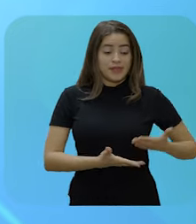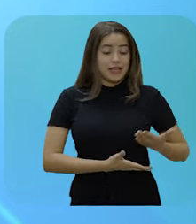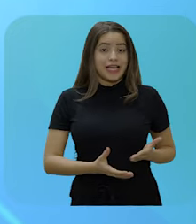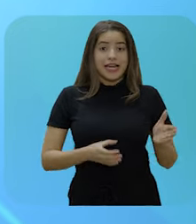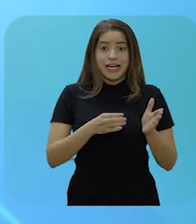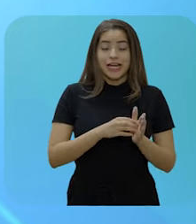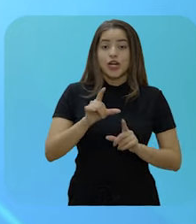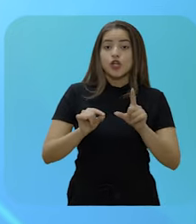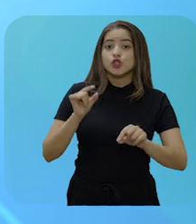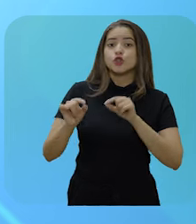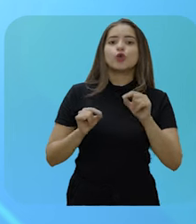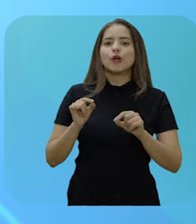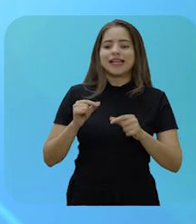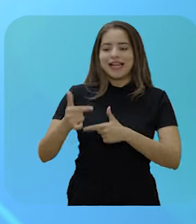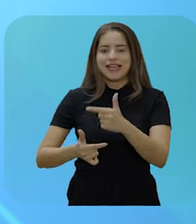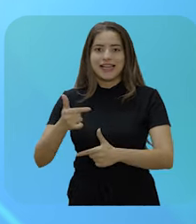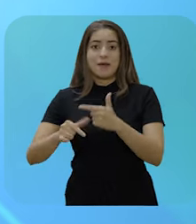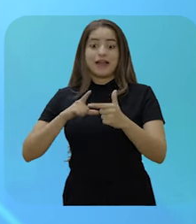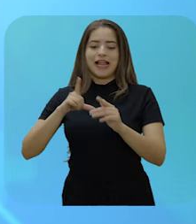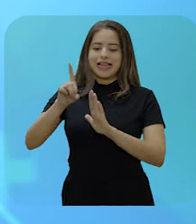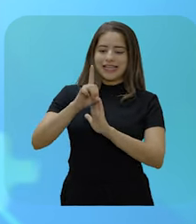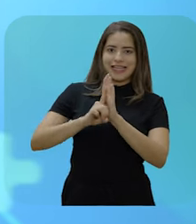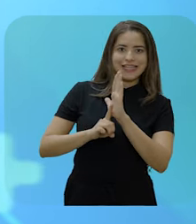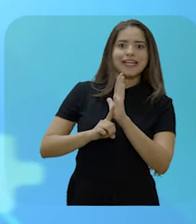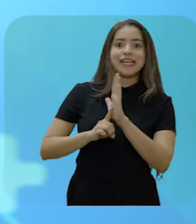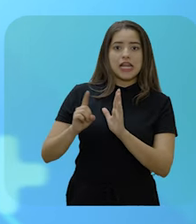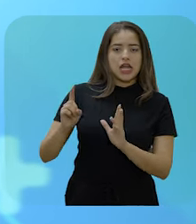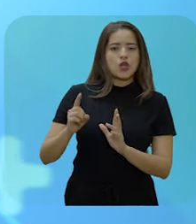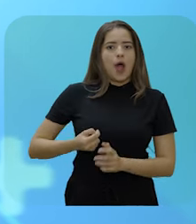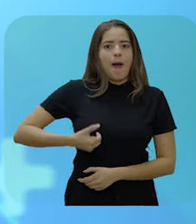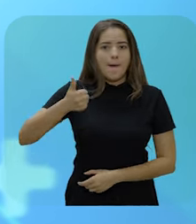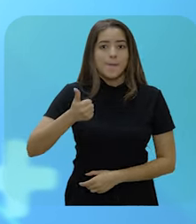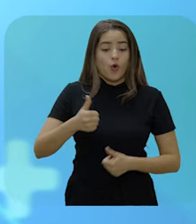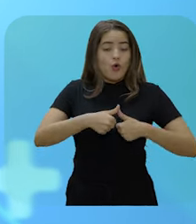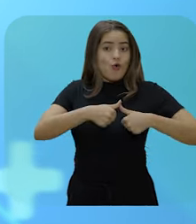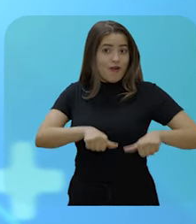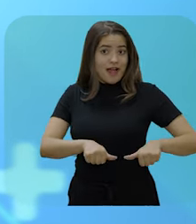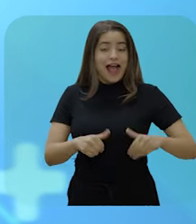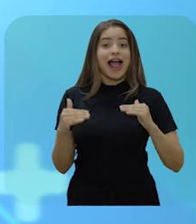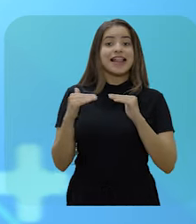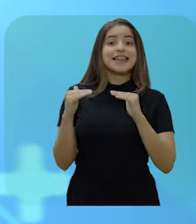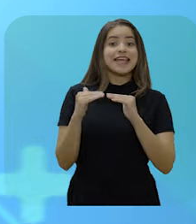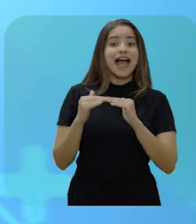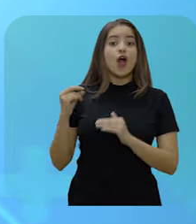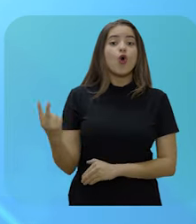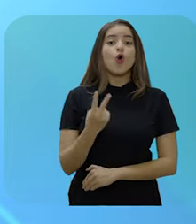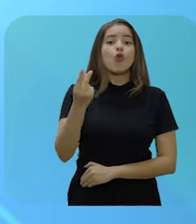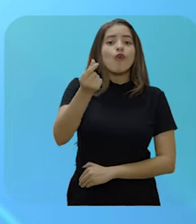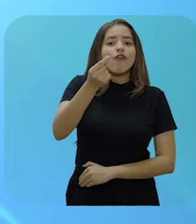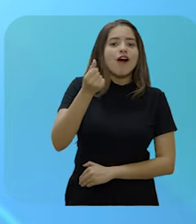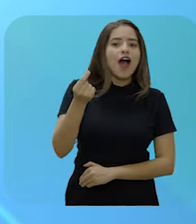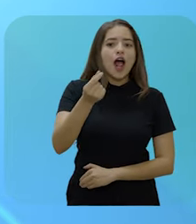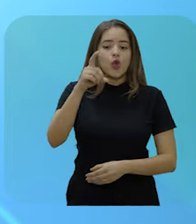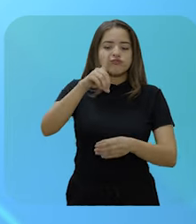permanência equivalente ao valor da sua contribuição previdenciária até completar a idade para aposentadoria